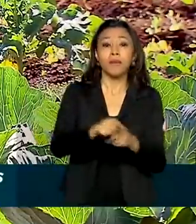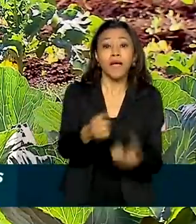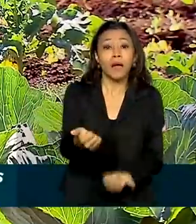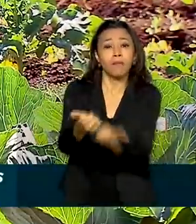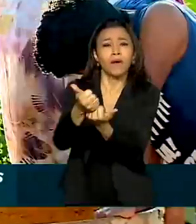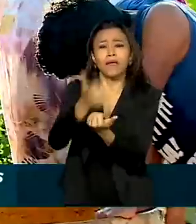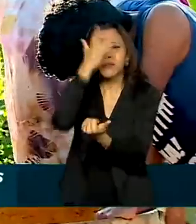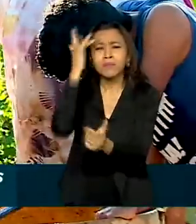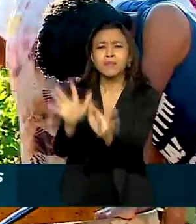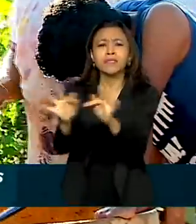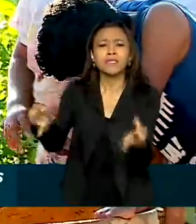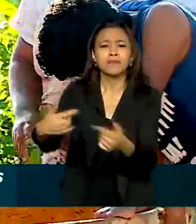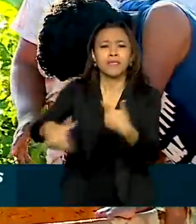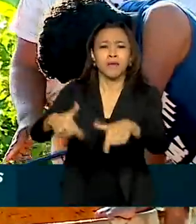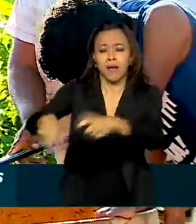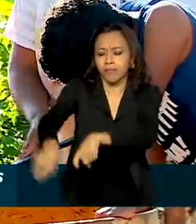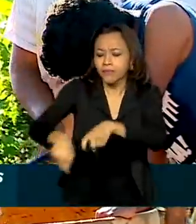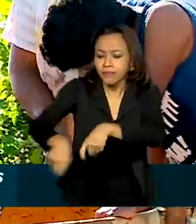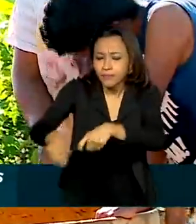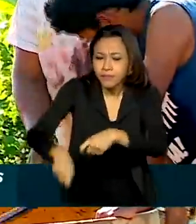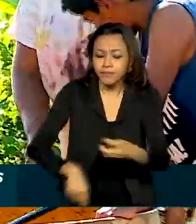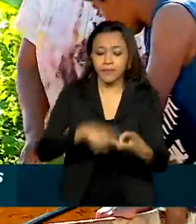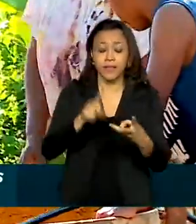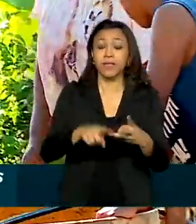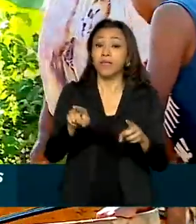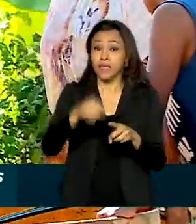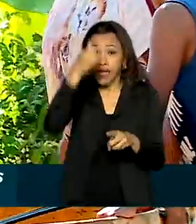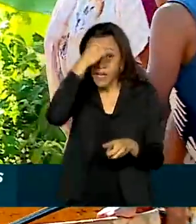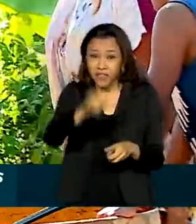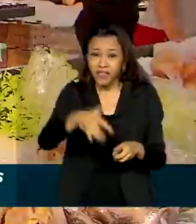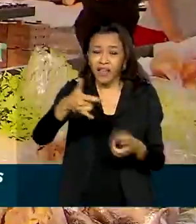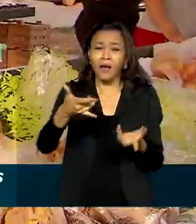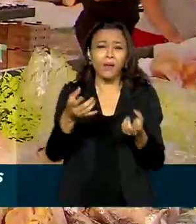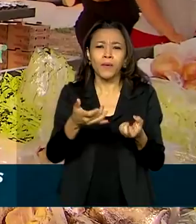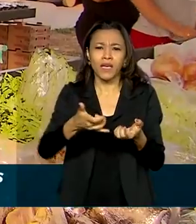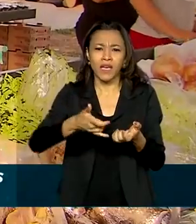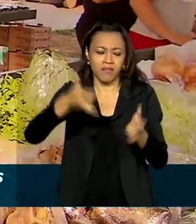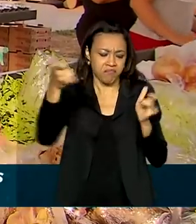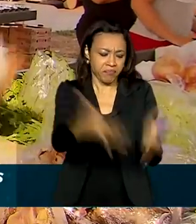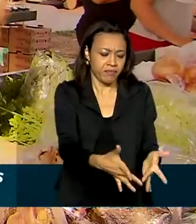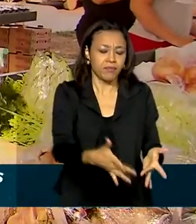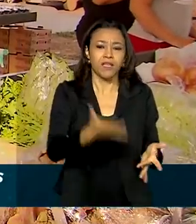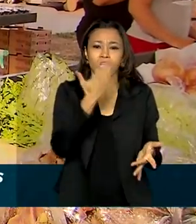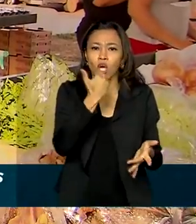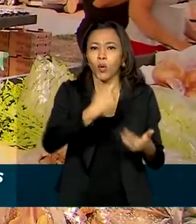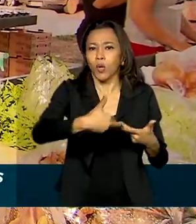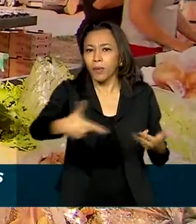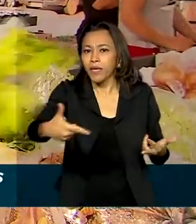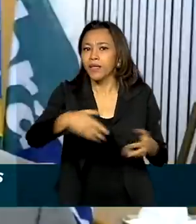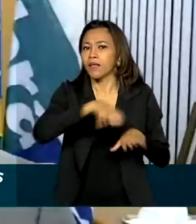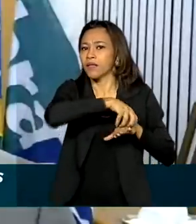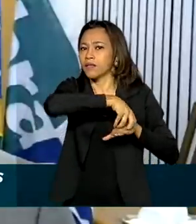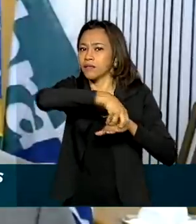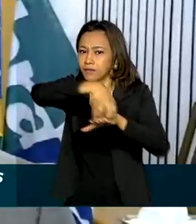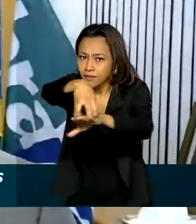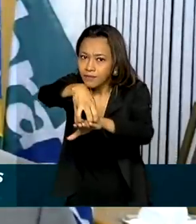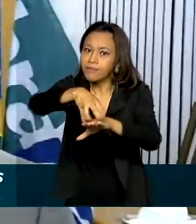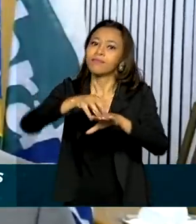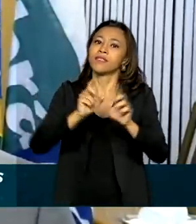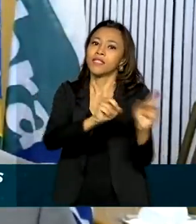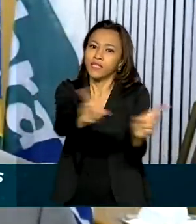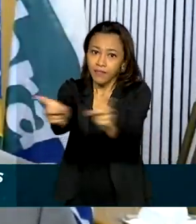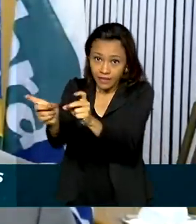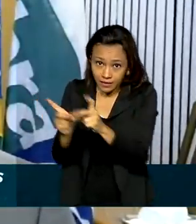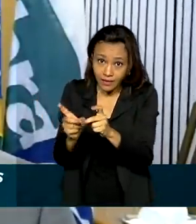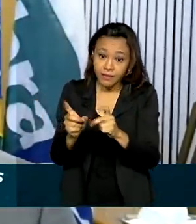agricultores e a diminuição do desperdício de alimentos na produção, transporte e comercialização. De acordo com